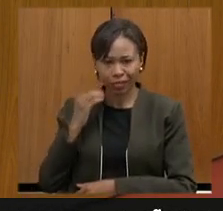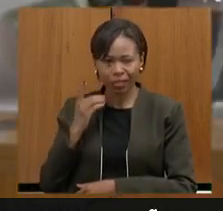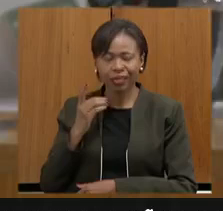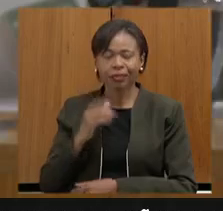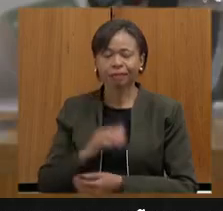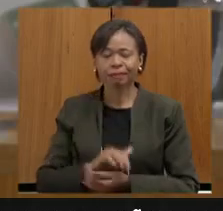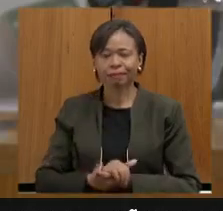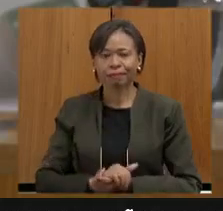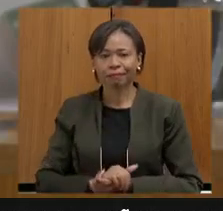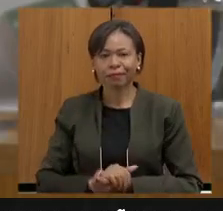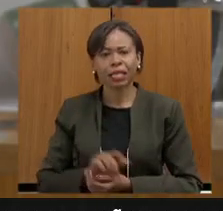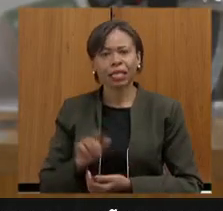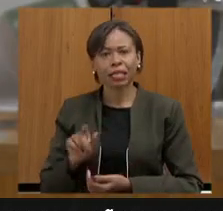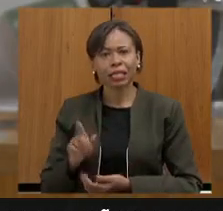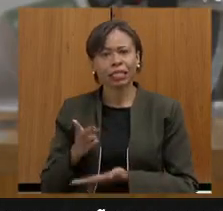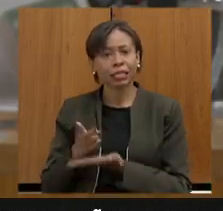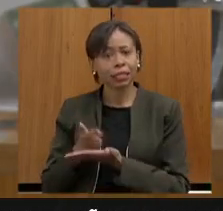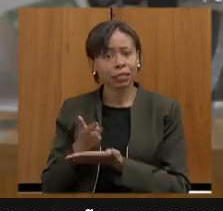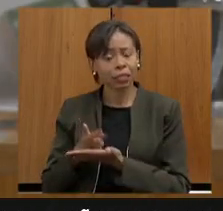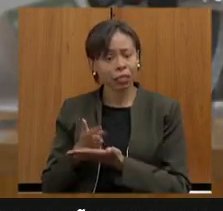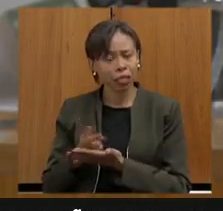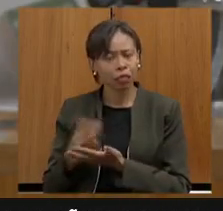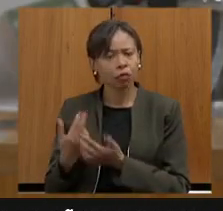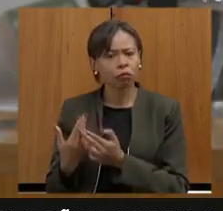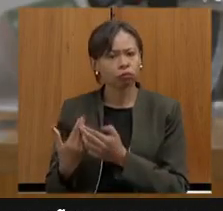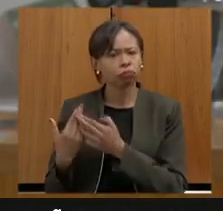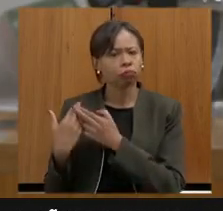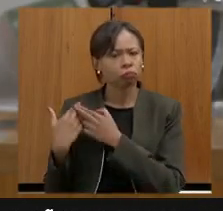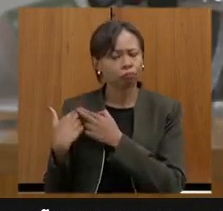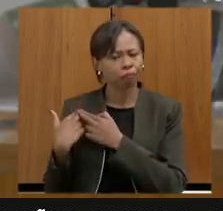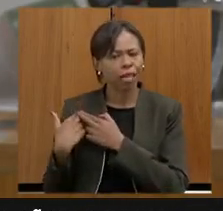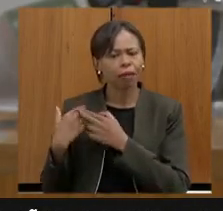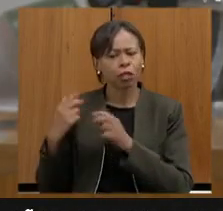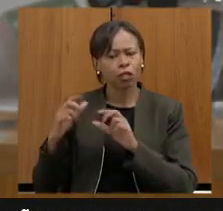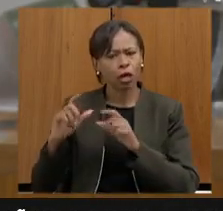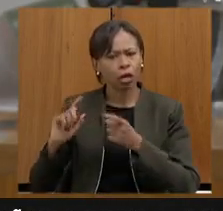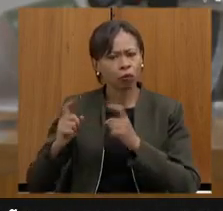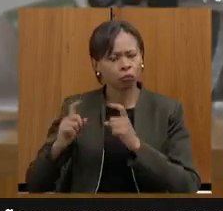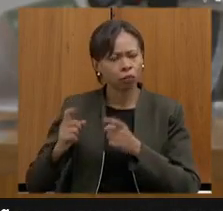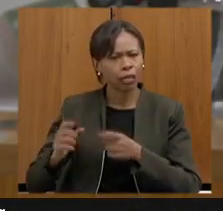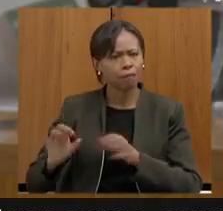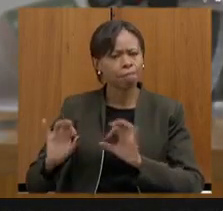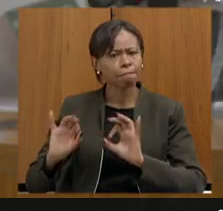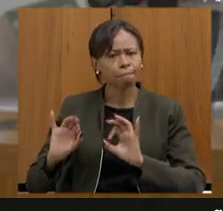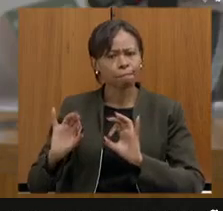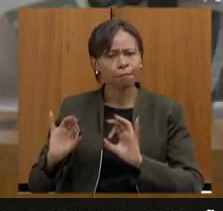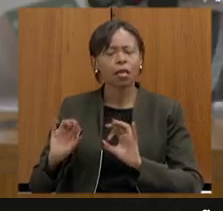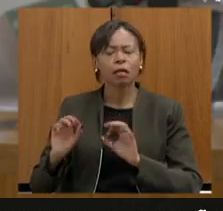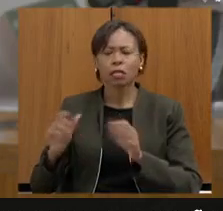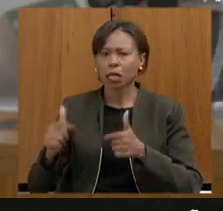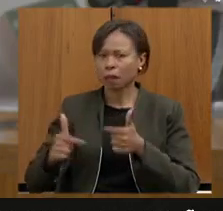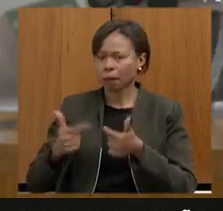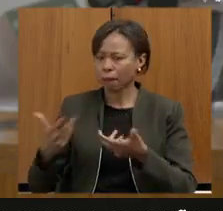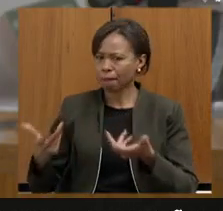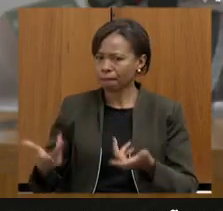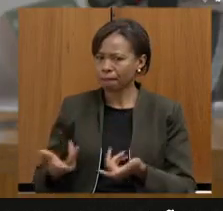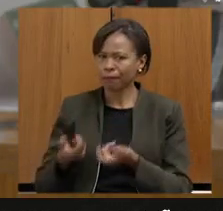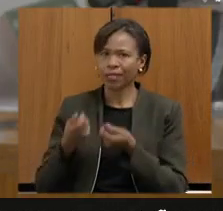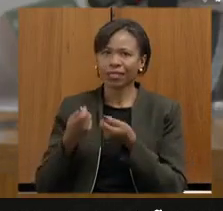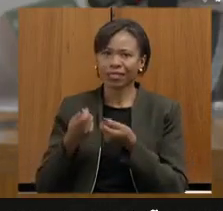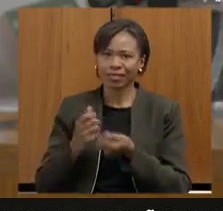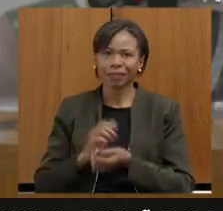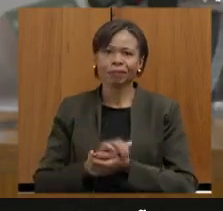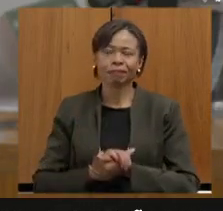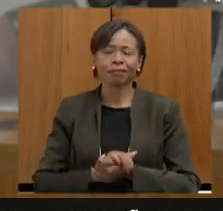aqui busca conduzir as reuniões da melhor maneira possível tem feito um trabalho exemplar aqui na casa o